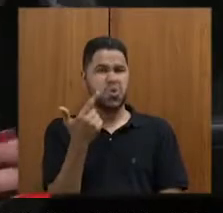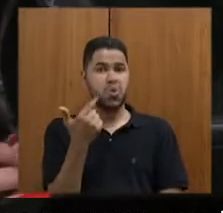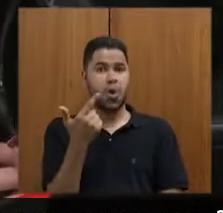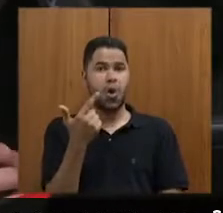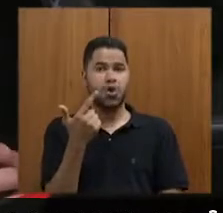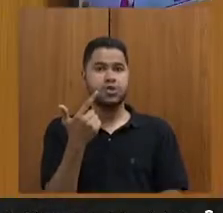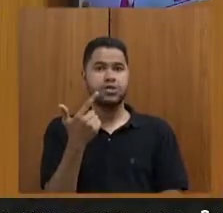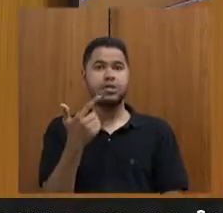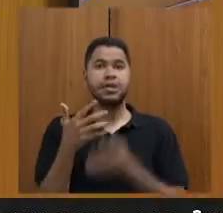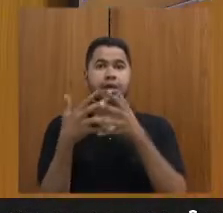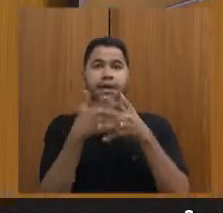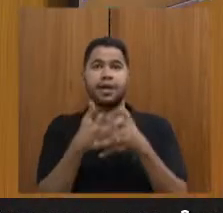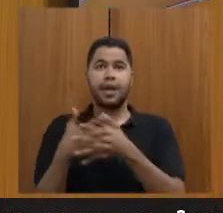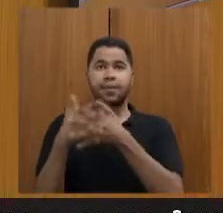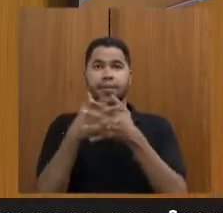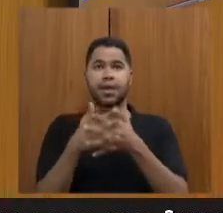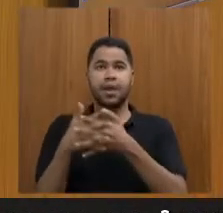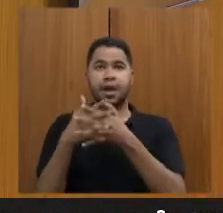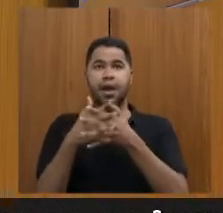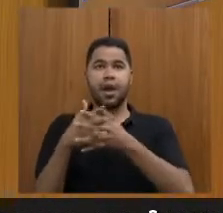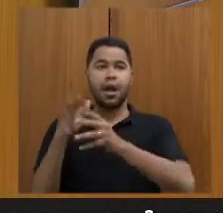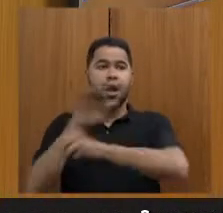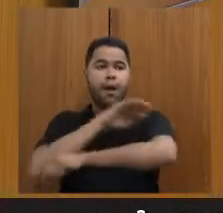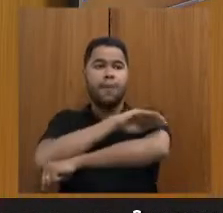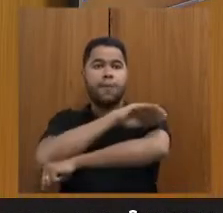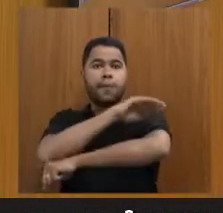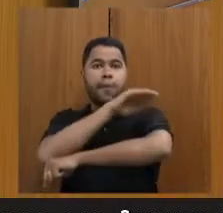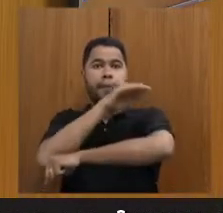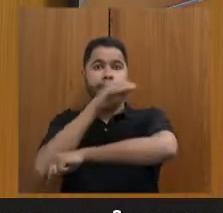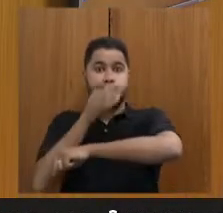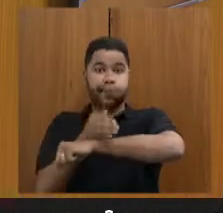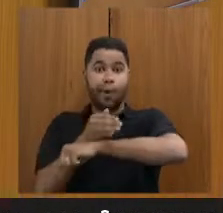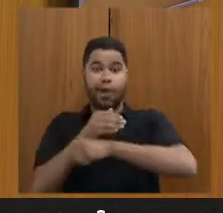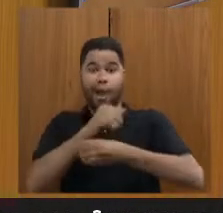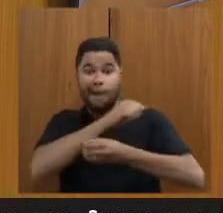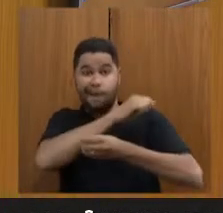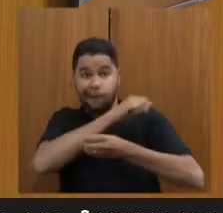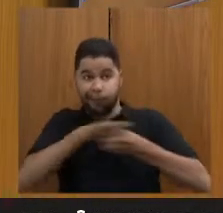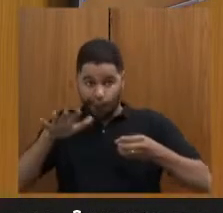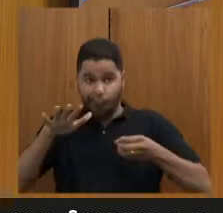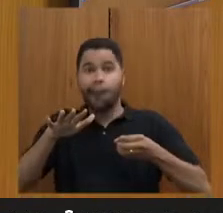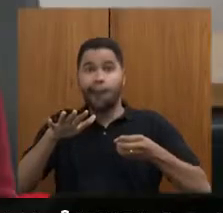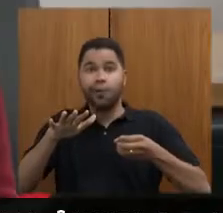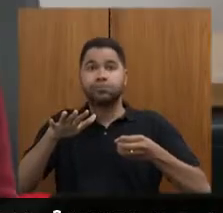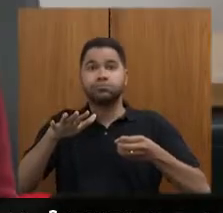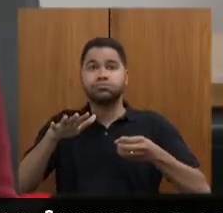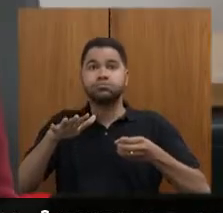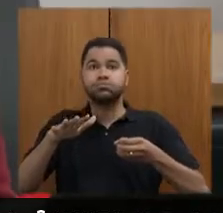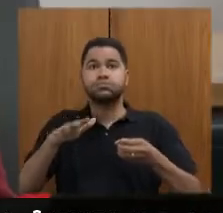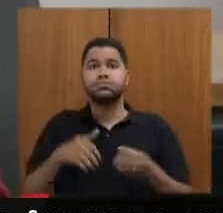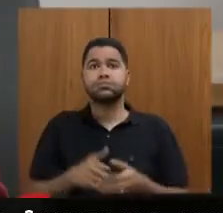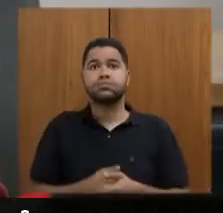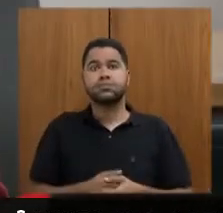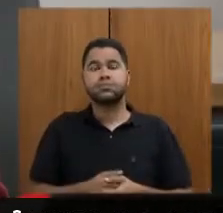cheios transitando, não só saíram, transitando 12 caminhões cheios